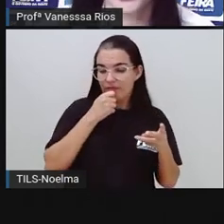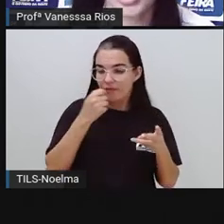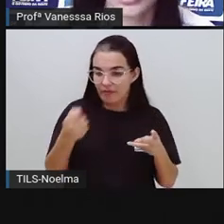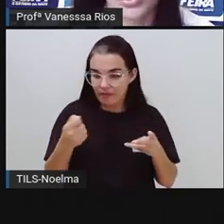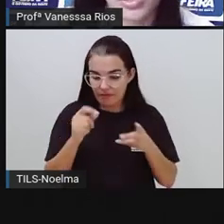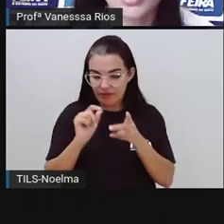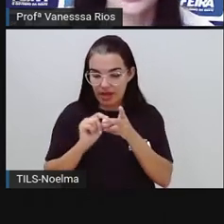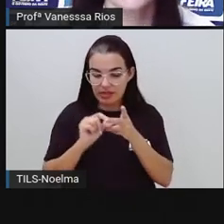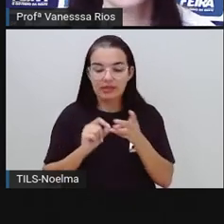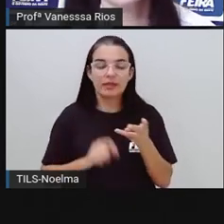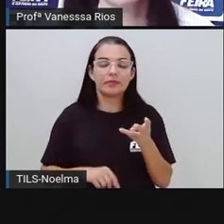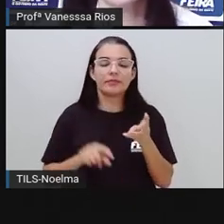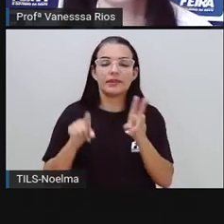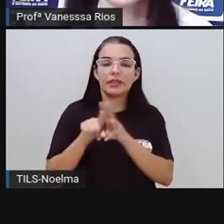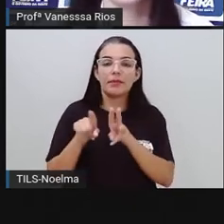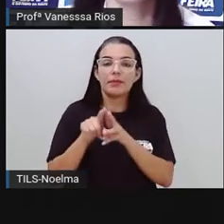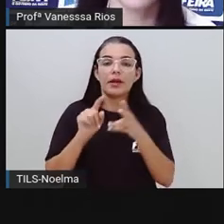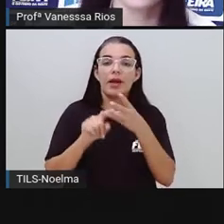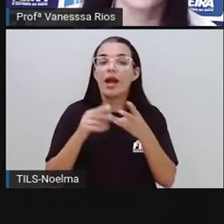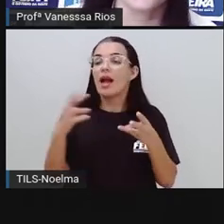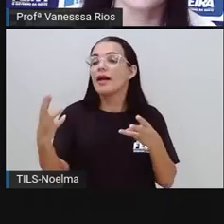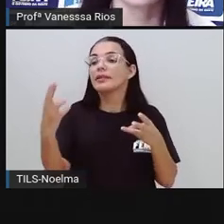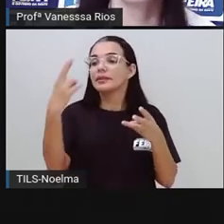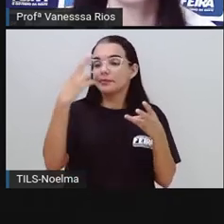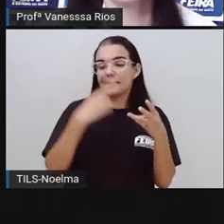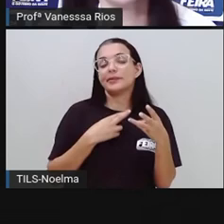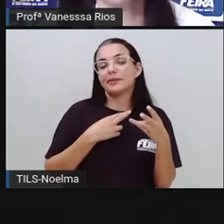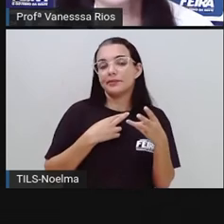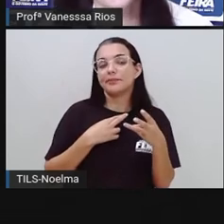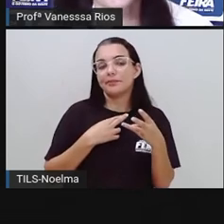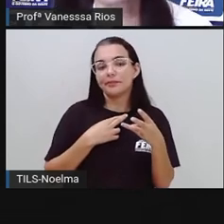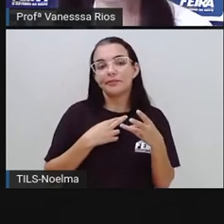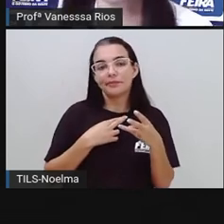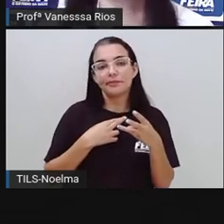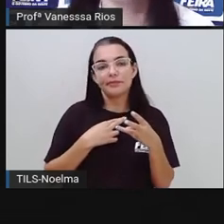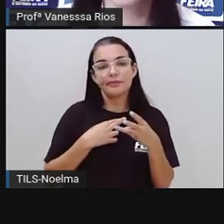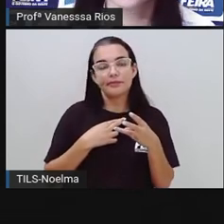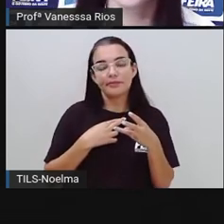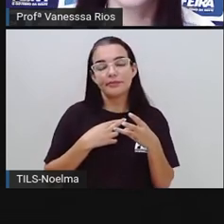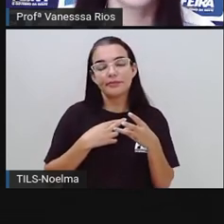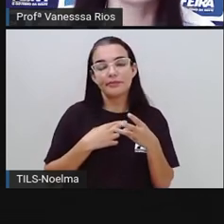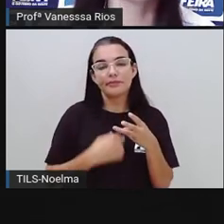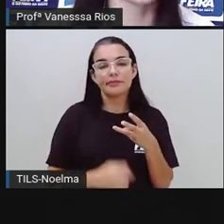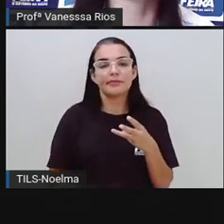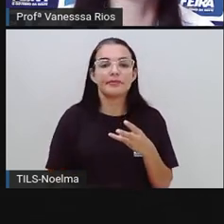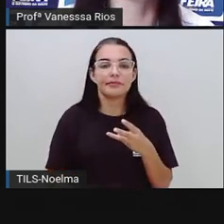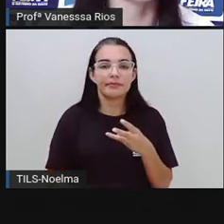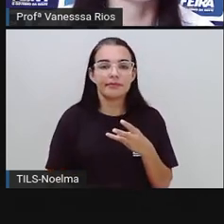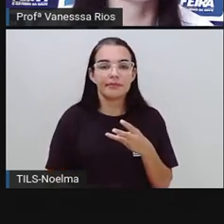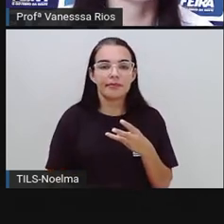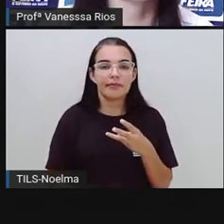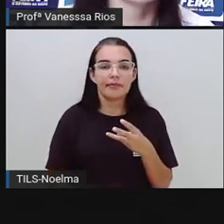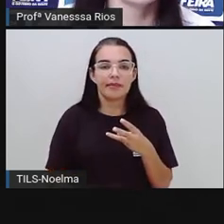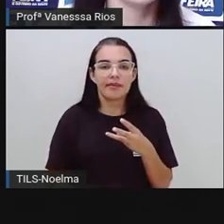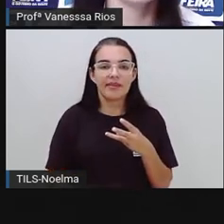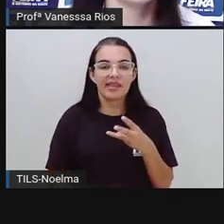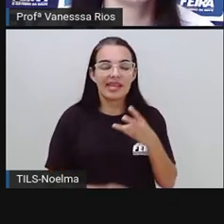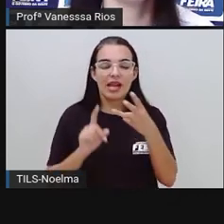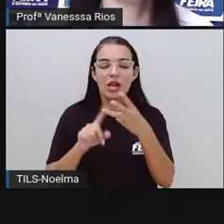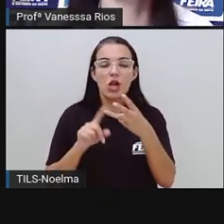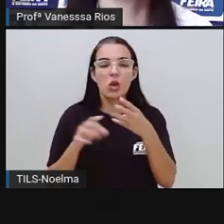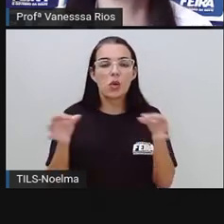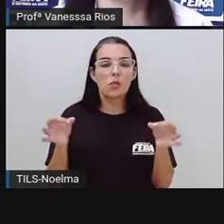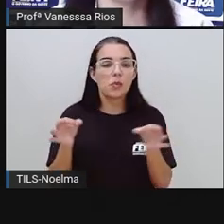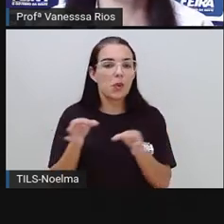entrevistadores e também as respostas dos entrevistados ou de um entrevistado só. E